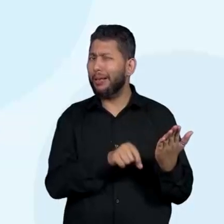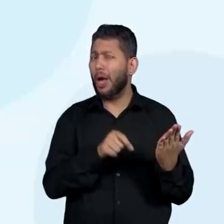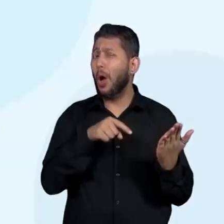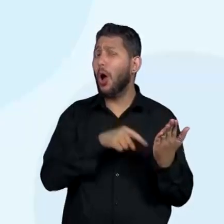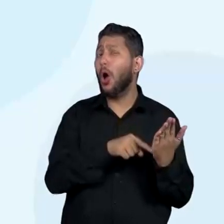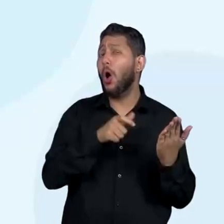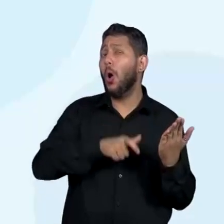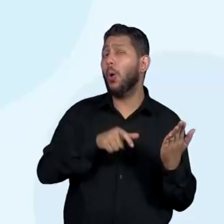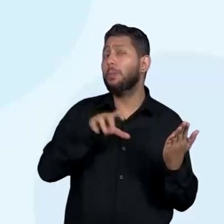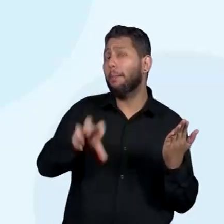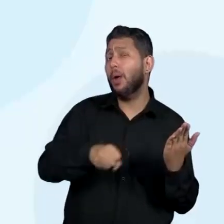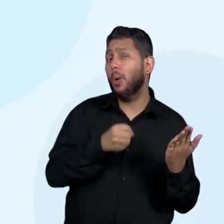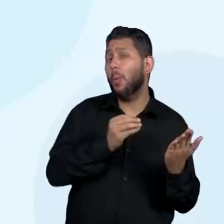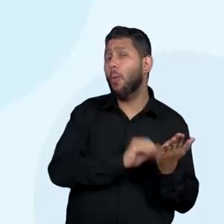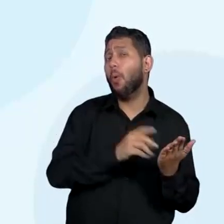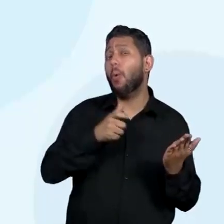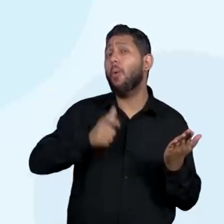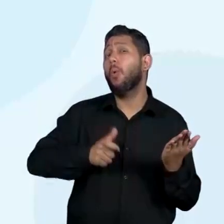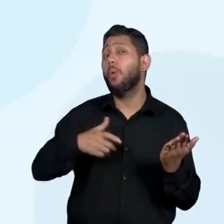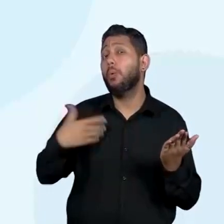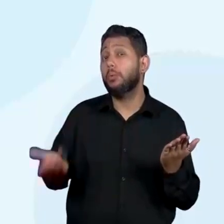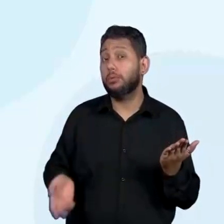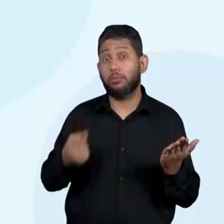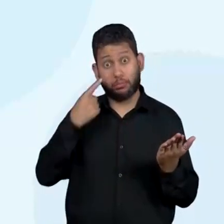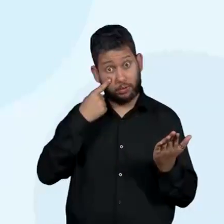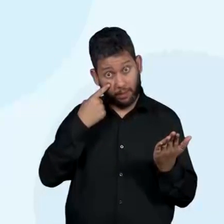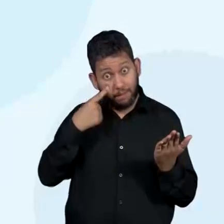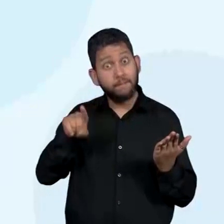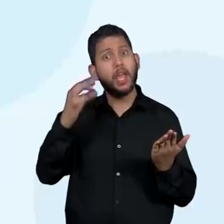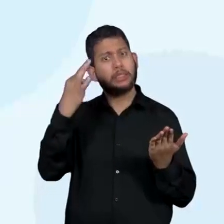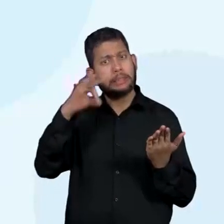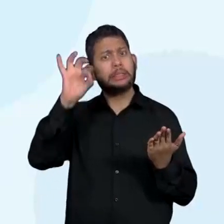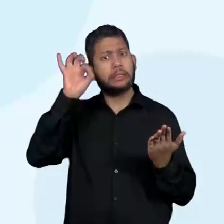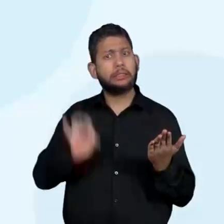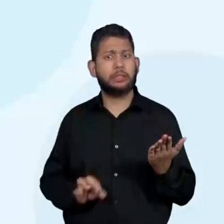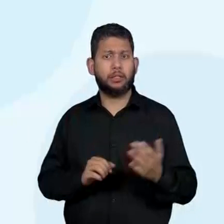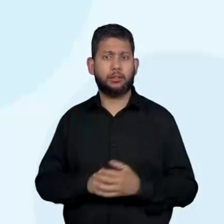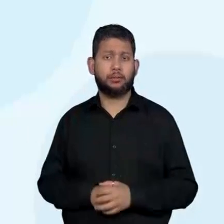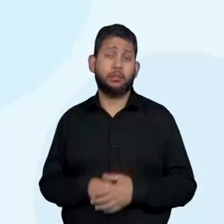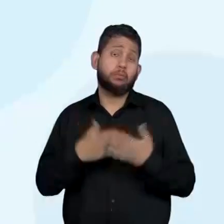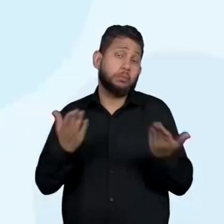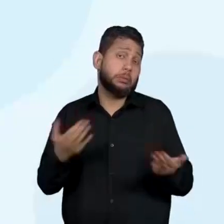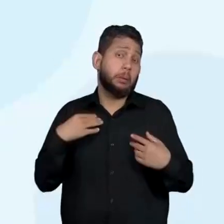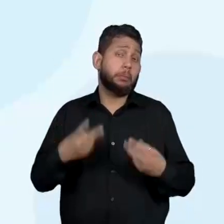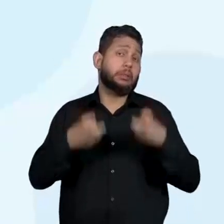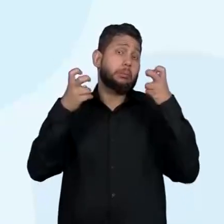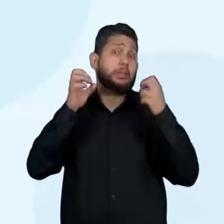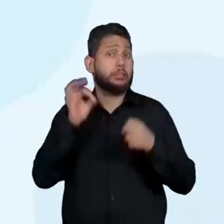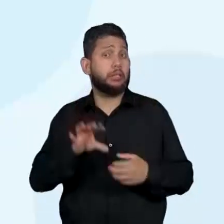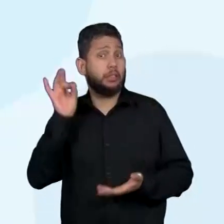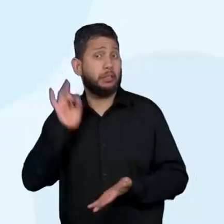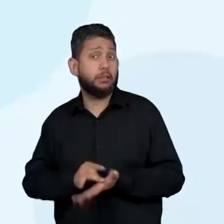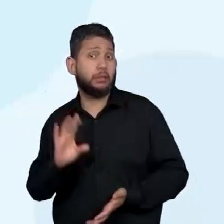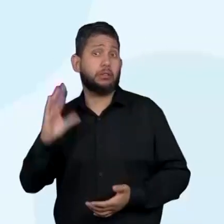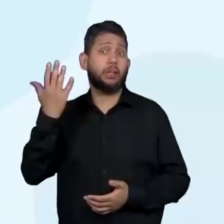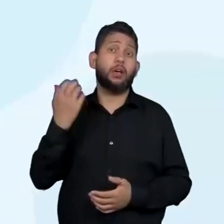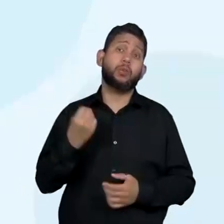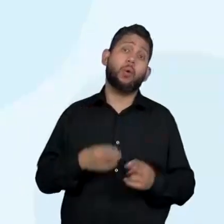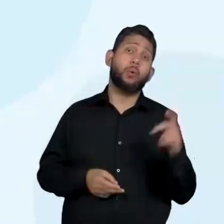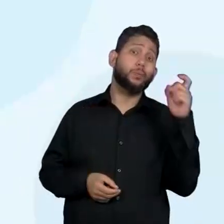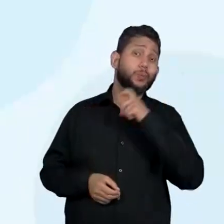reportagem lida. Para concluirmos, se é fato ou fake, ou seja,